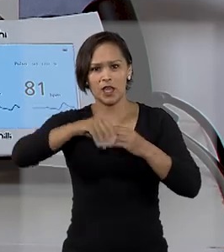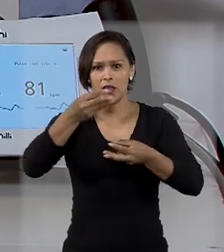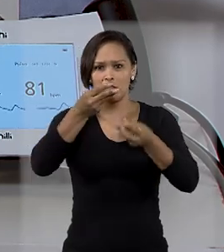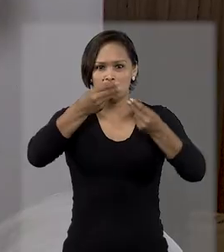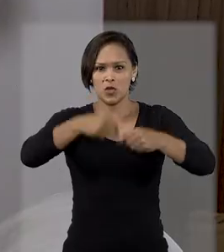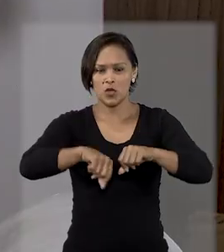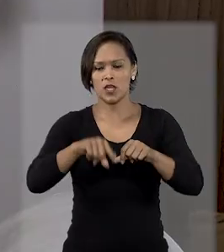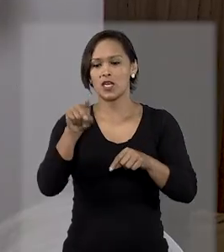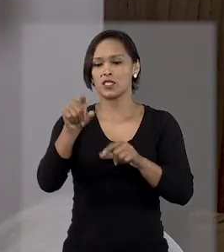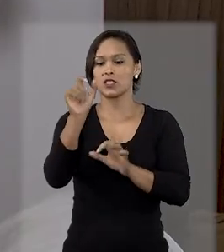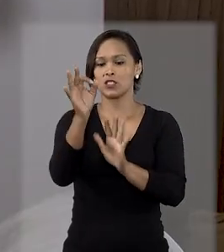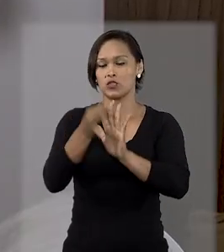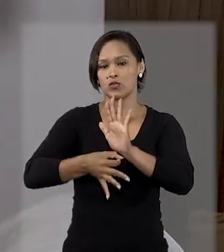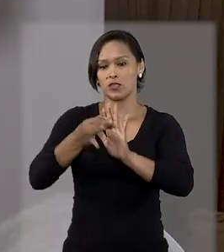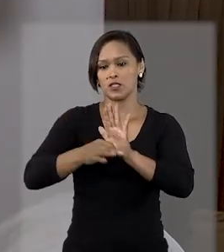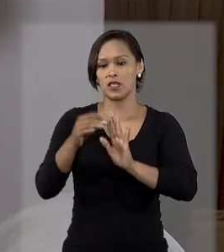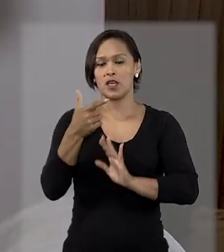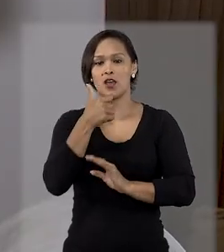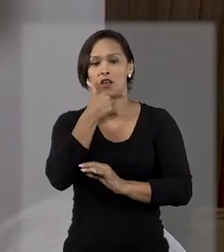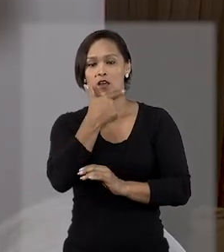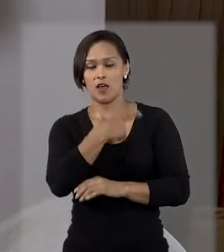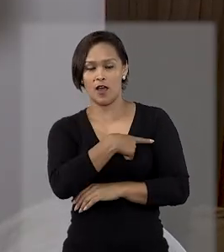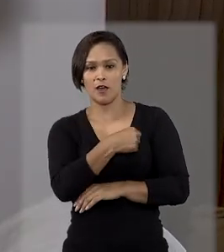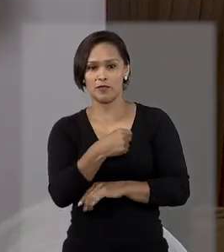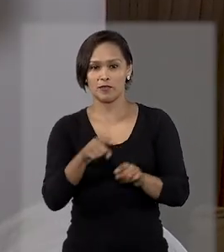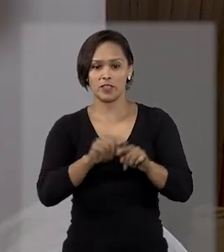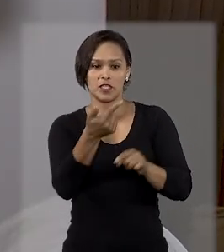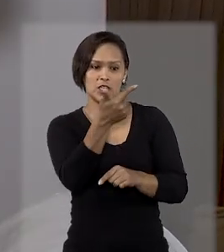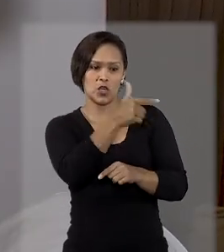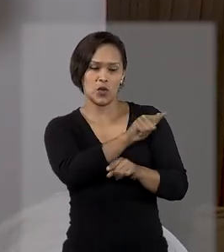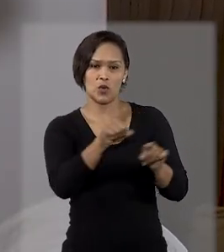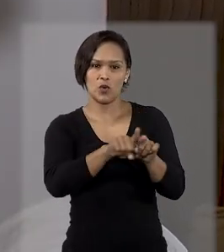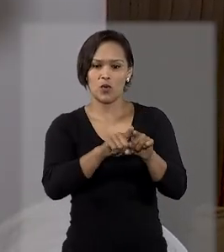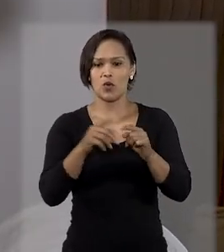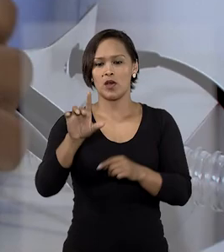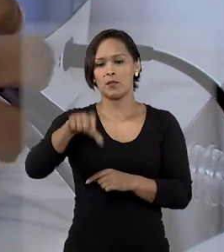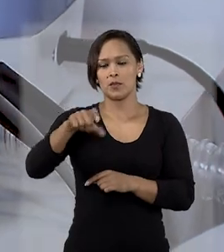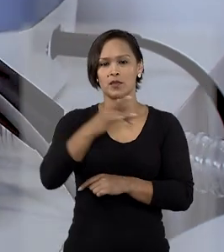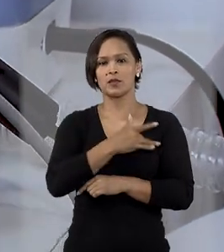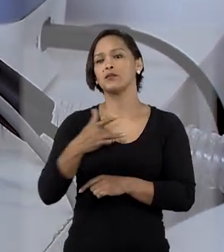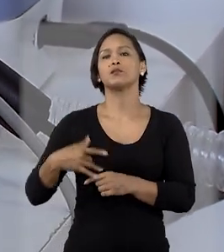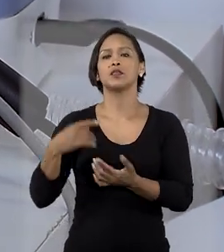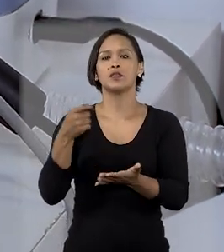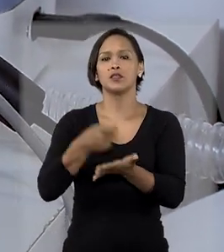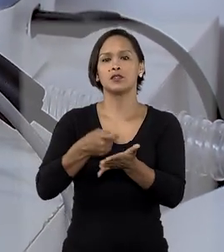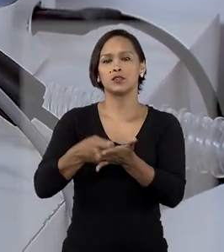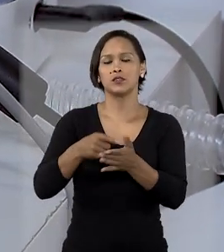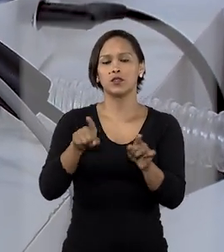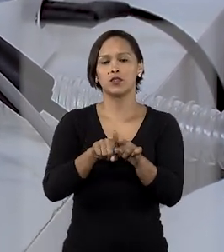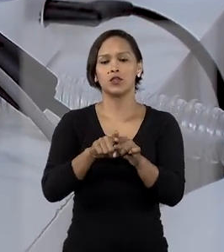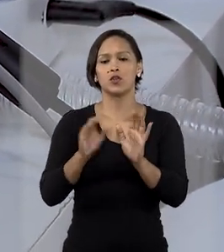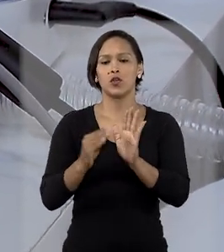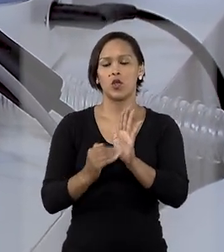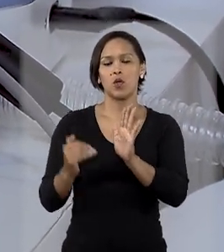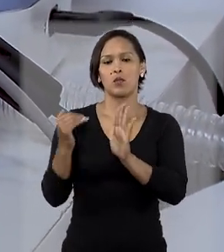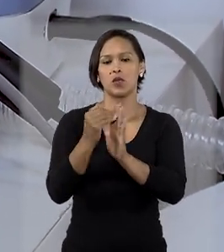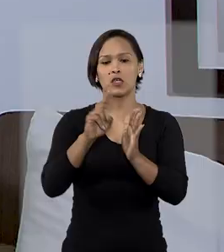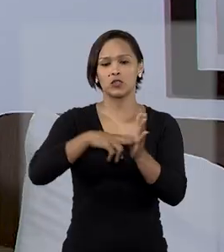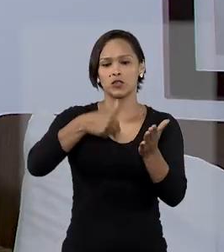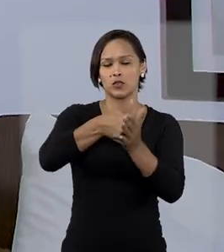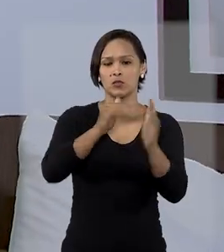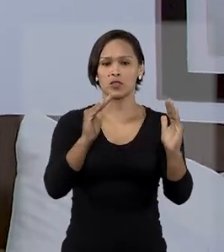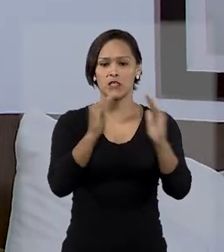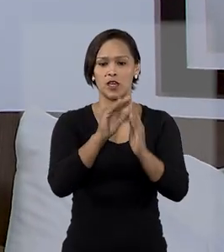beneficiária e sua filha contra a operadora de plano de saúde pela recusa de cobertura do serviço de home care durante